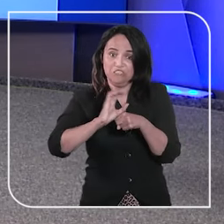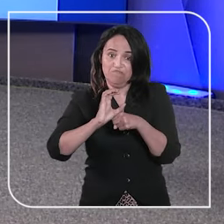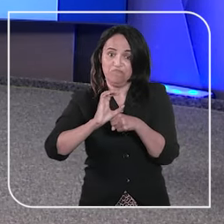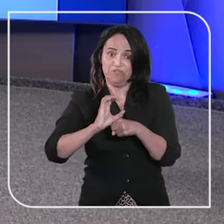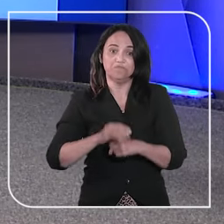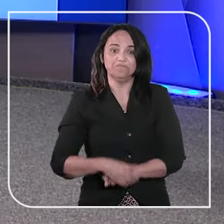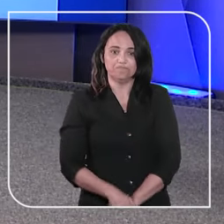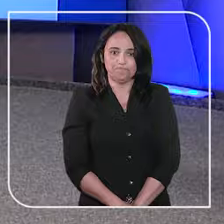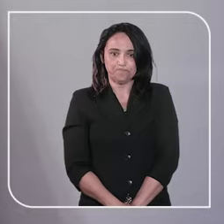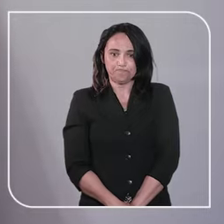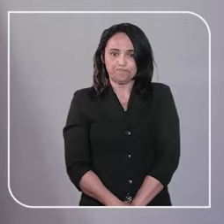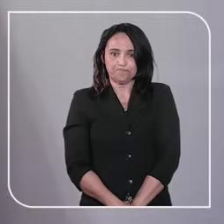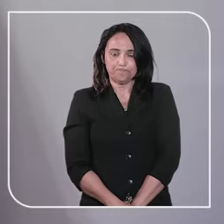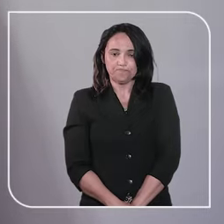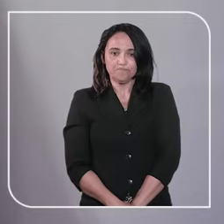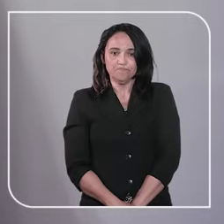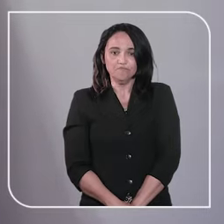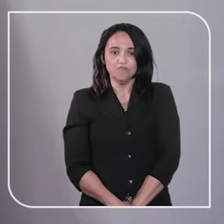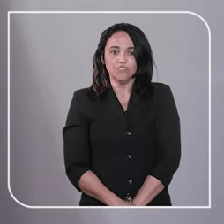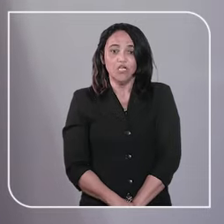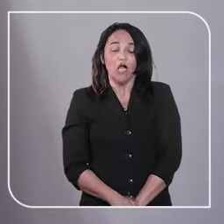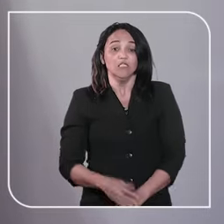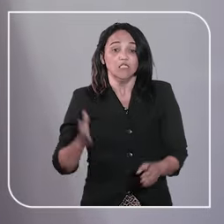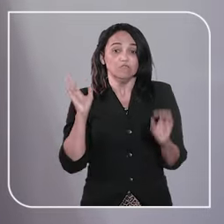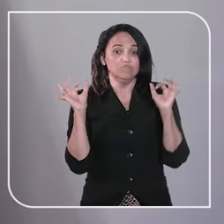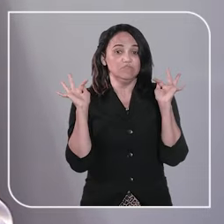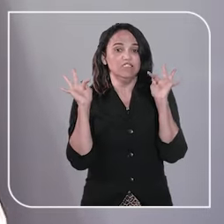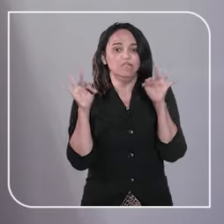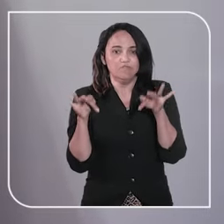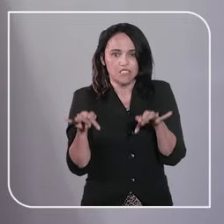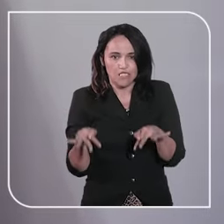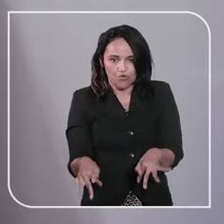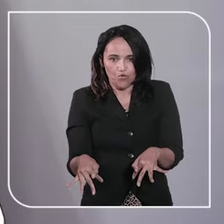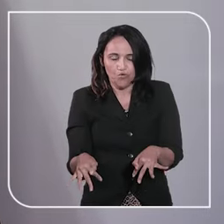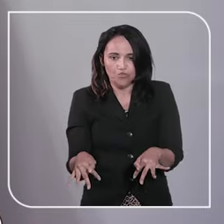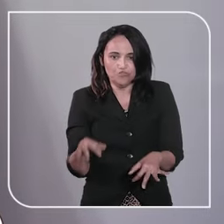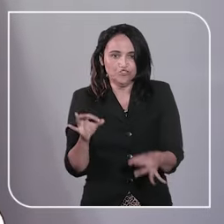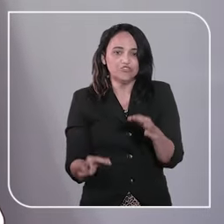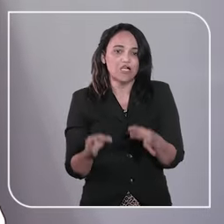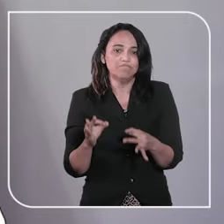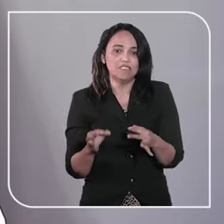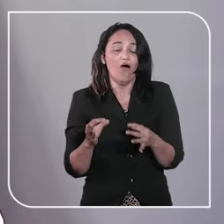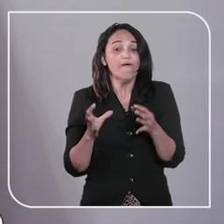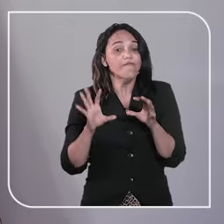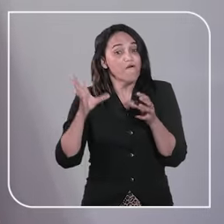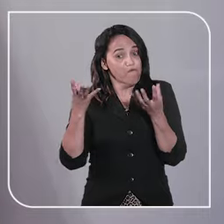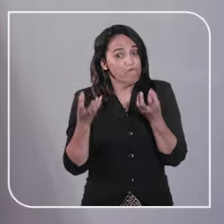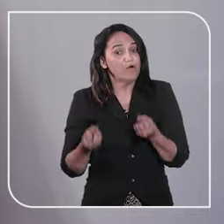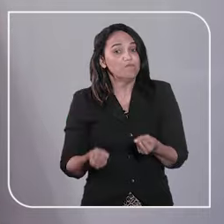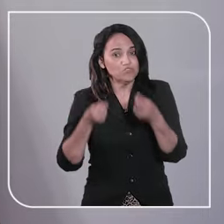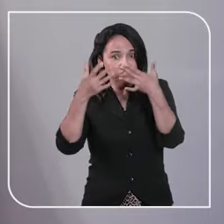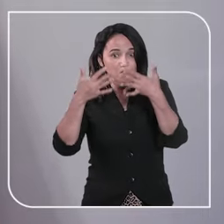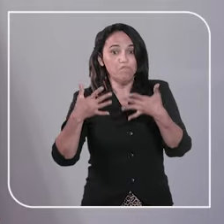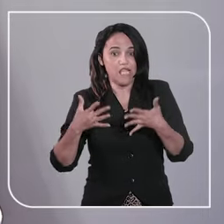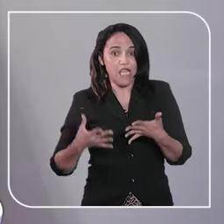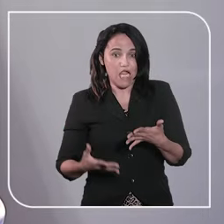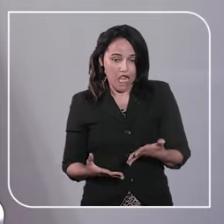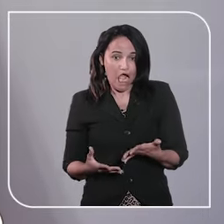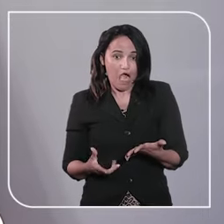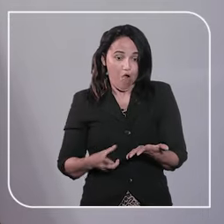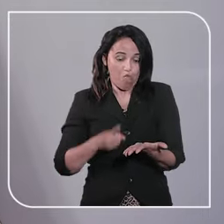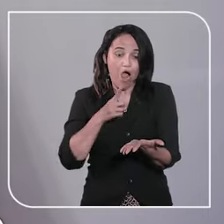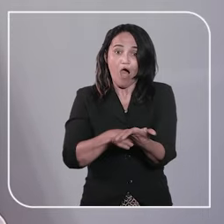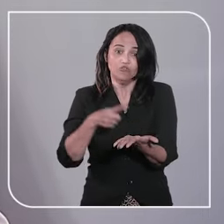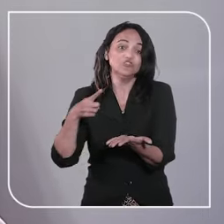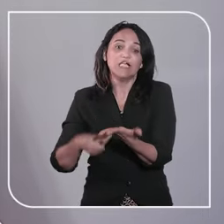Civil. Saindo dos julgamentos, vamos falar agora de uma audiência pública realizada pelo